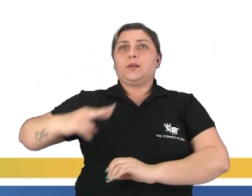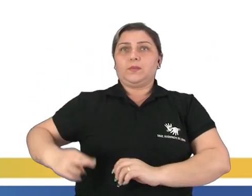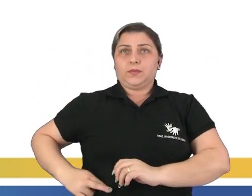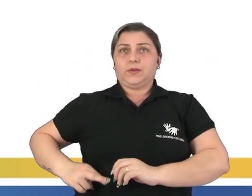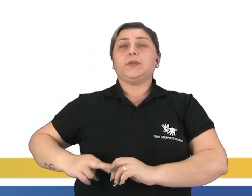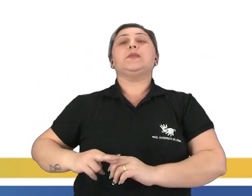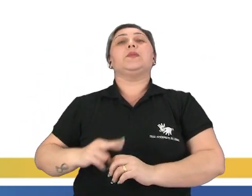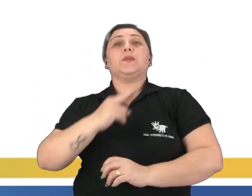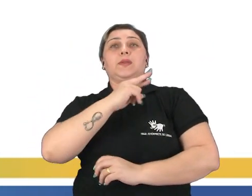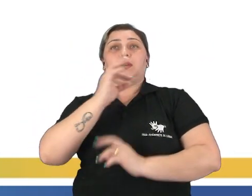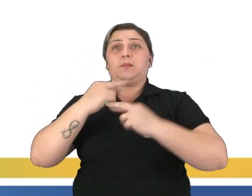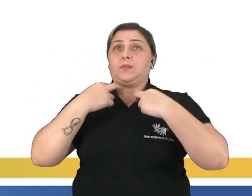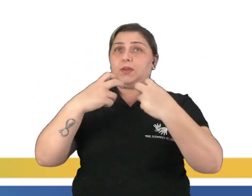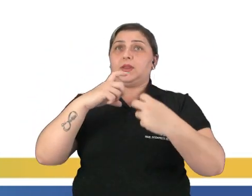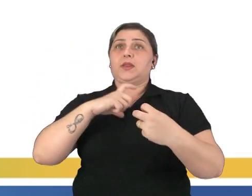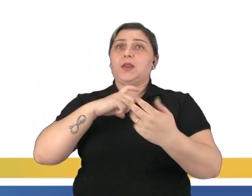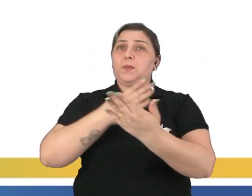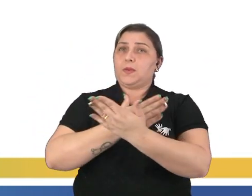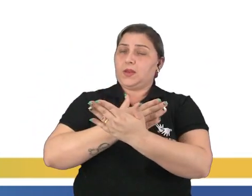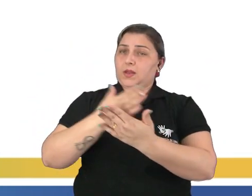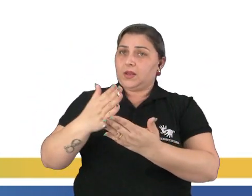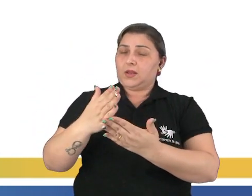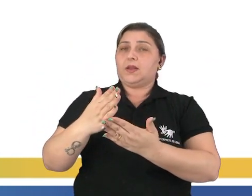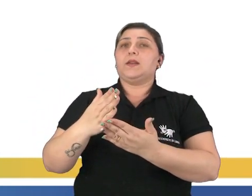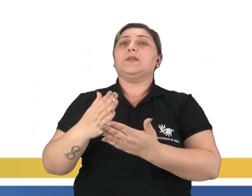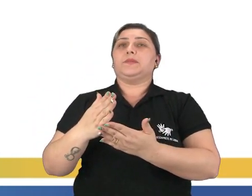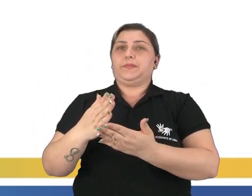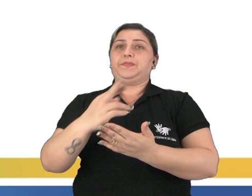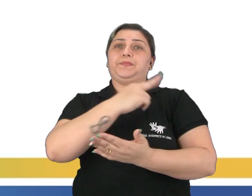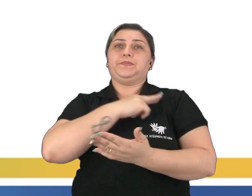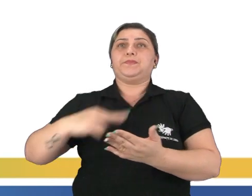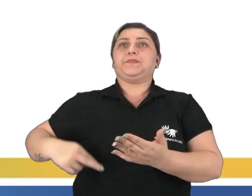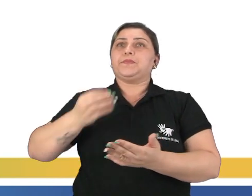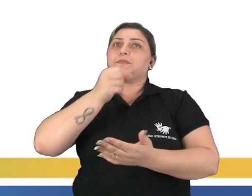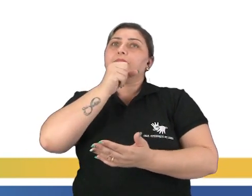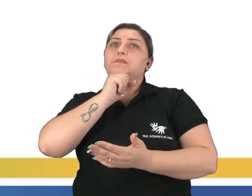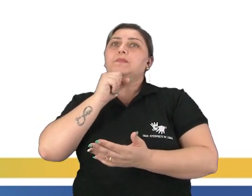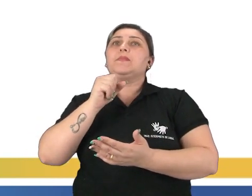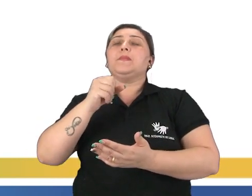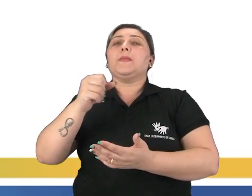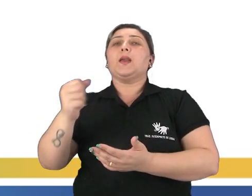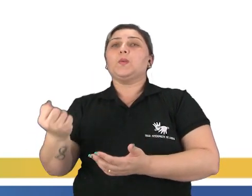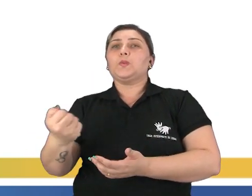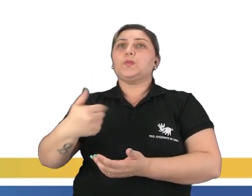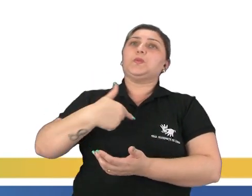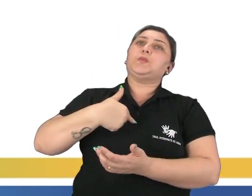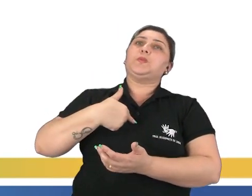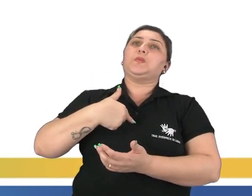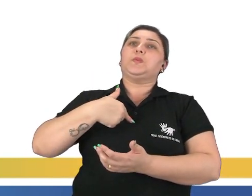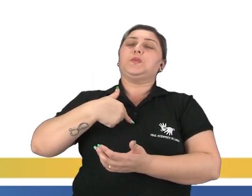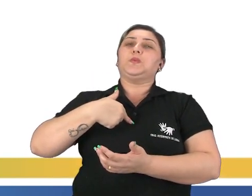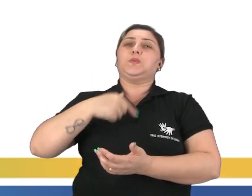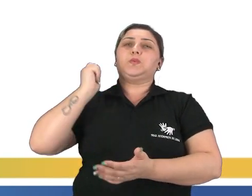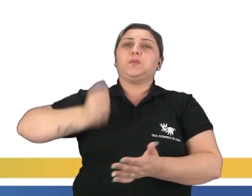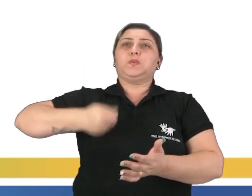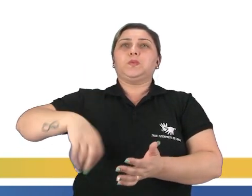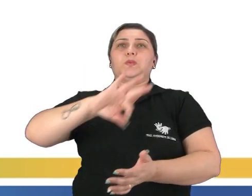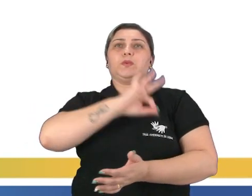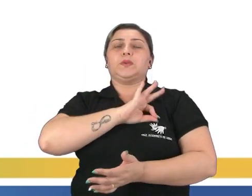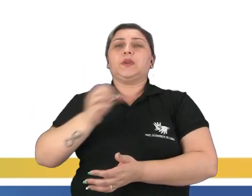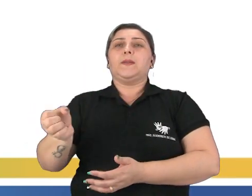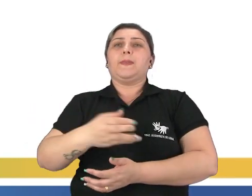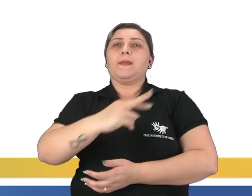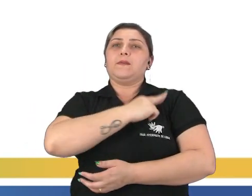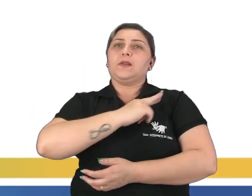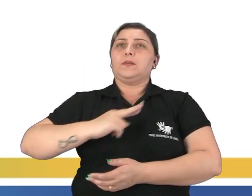Com essa proclamação, a gente tem início ao período republicano, certo? Que tem a República Velha, a Era Varga, a Ditadura Militar e também a Nova